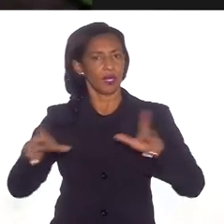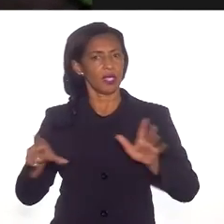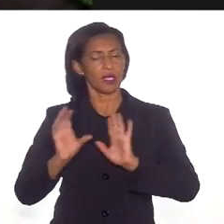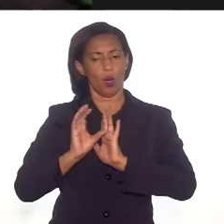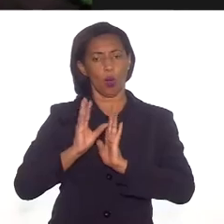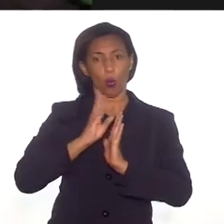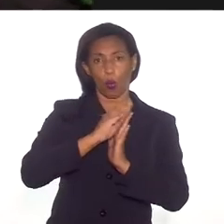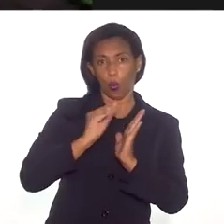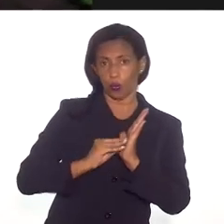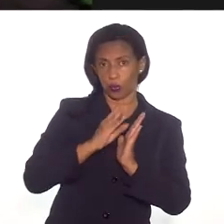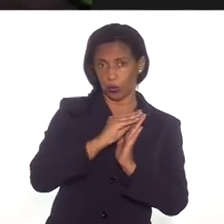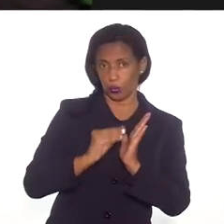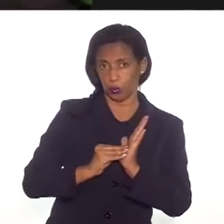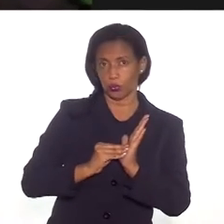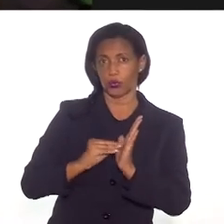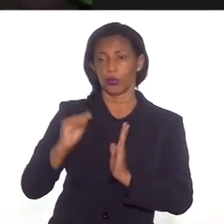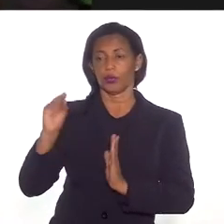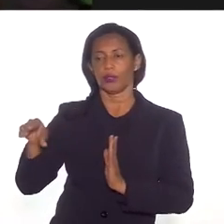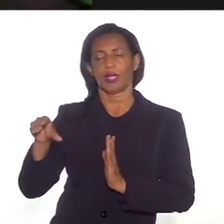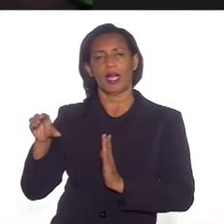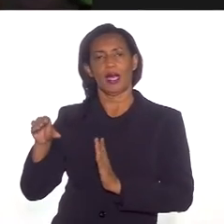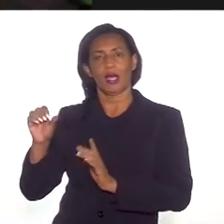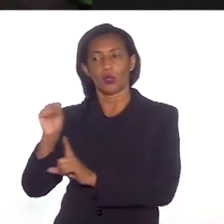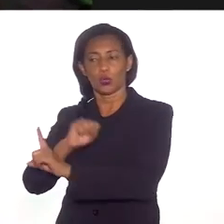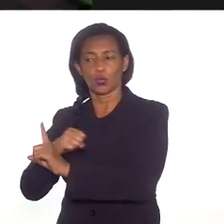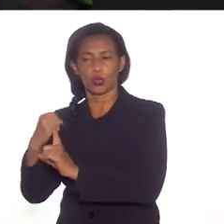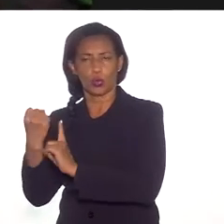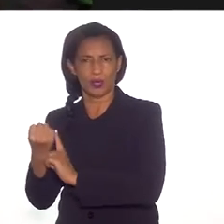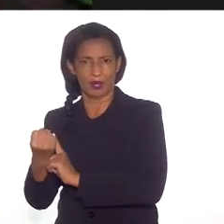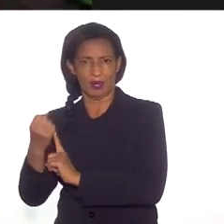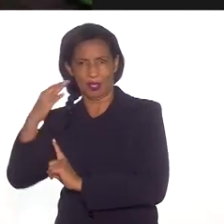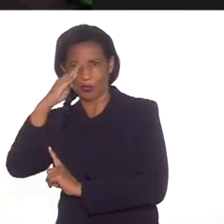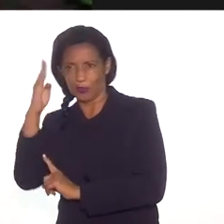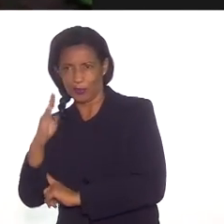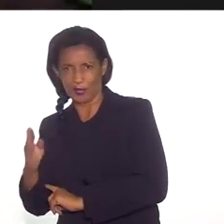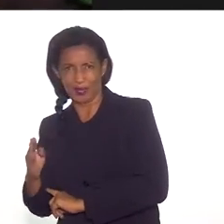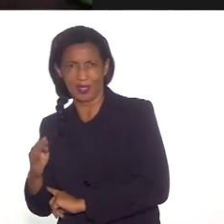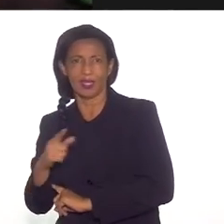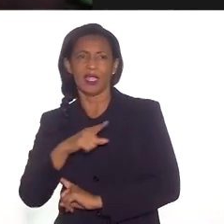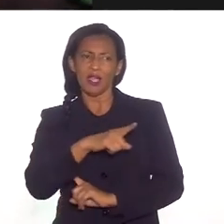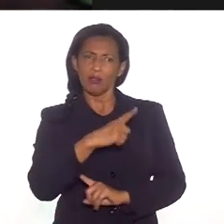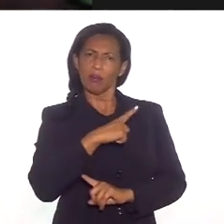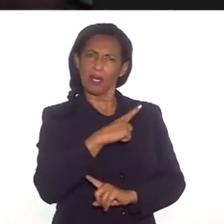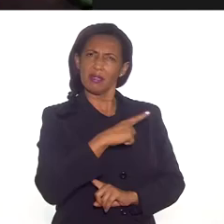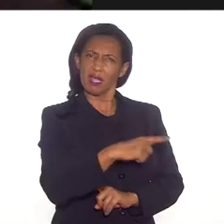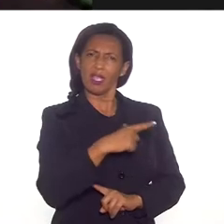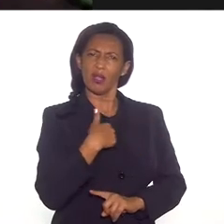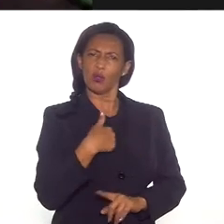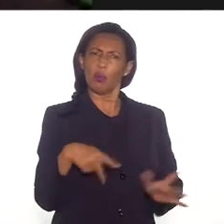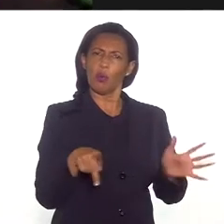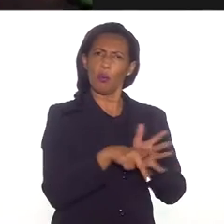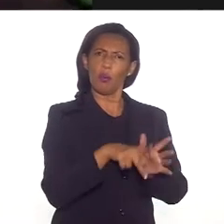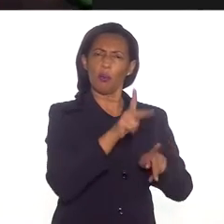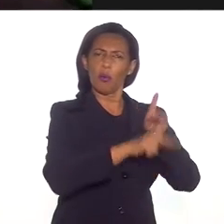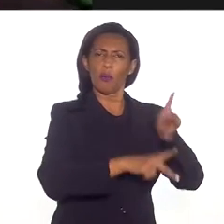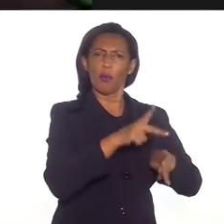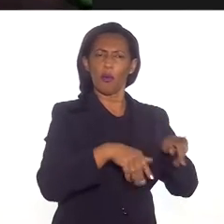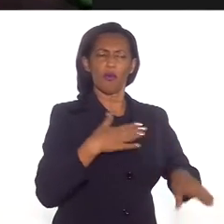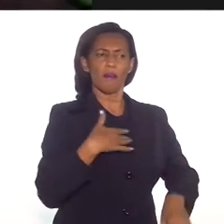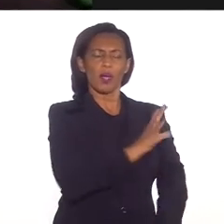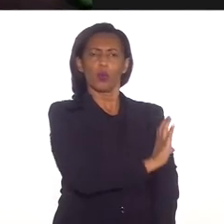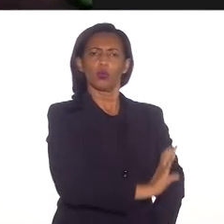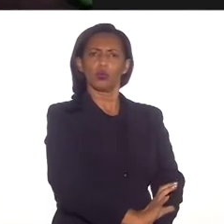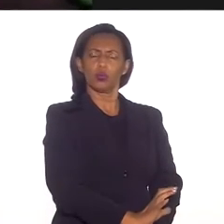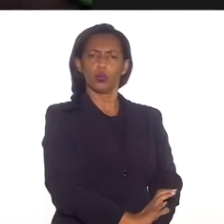aprender os conteúdos da sociedade ocidental, eu tenho o direito de aprender também os conteúdos do meu povo, da minha cultura.